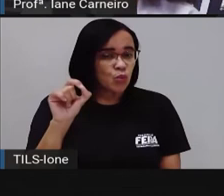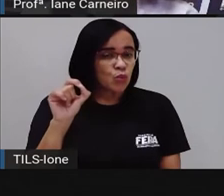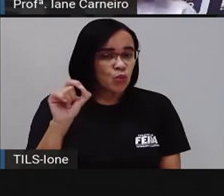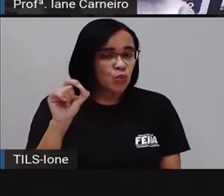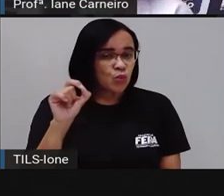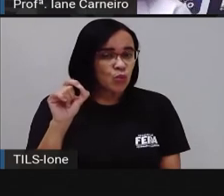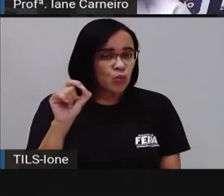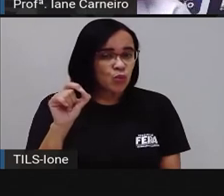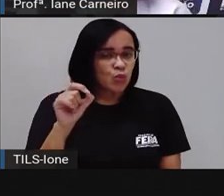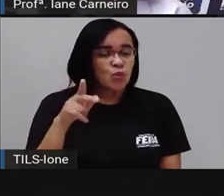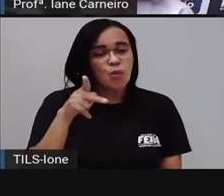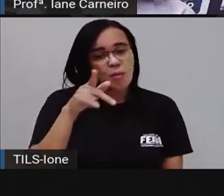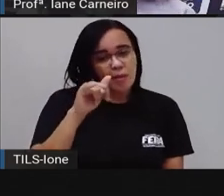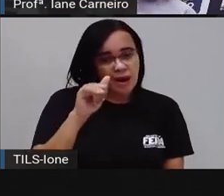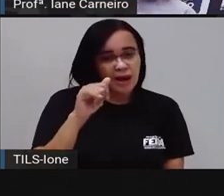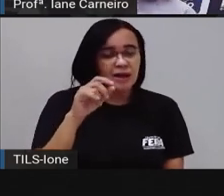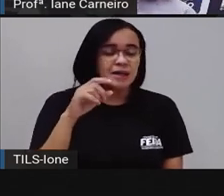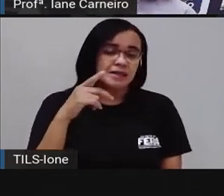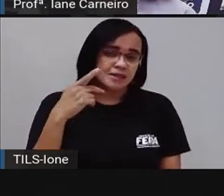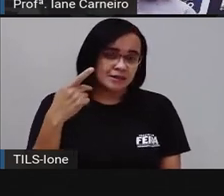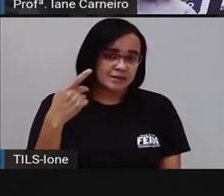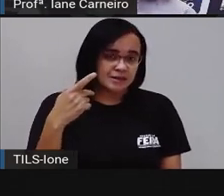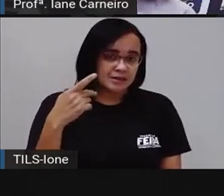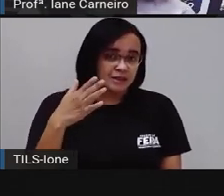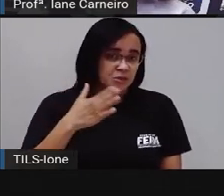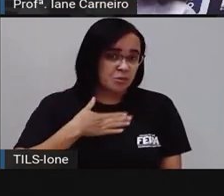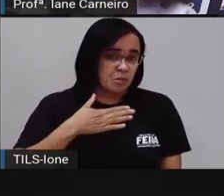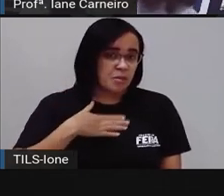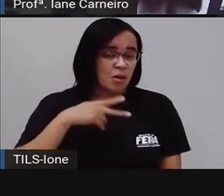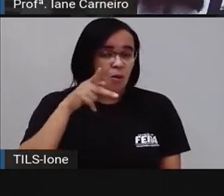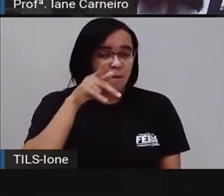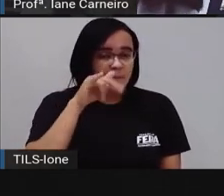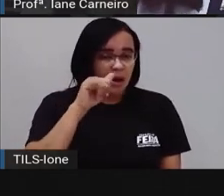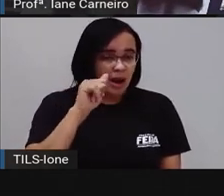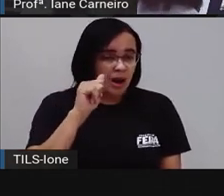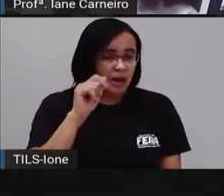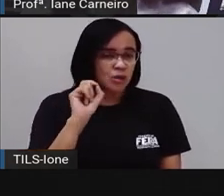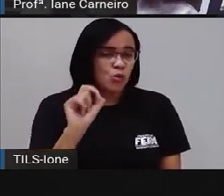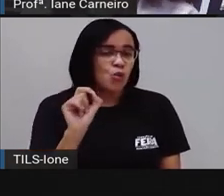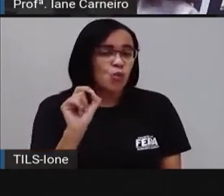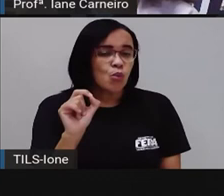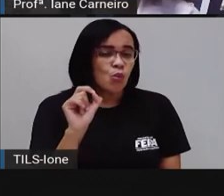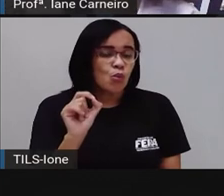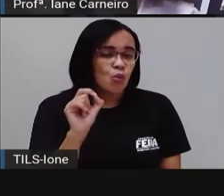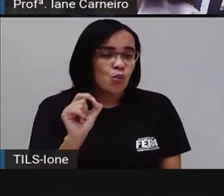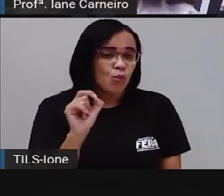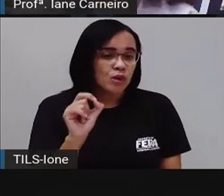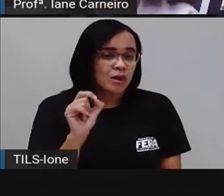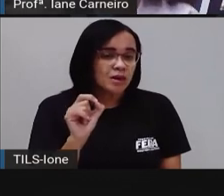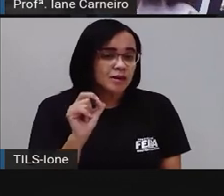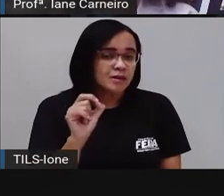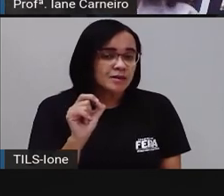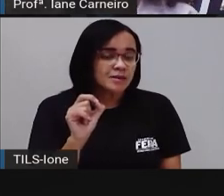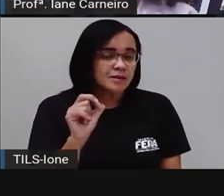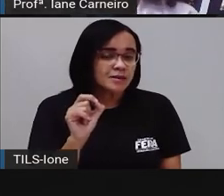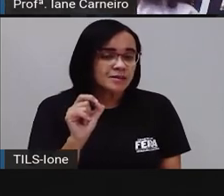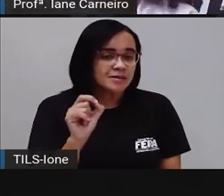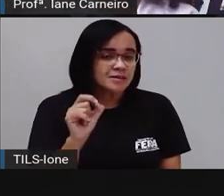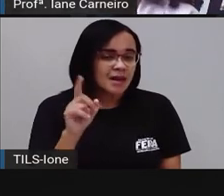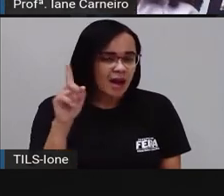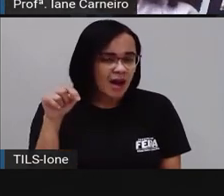do meu pai é meu? Será que é meu pai? O que é o pai do seu pai é para você?